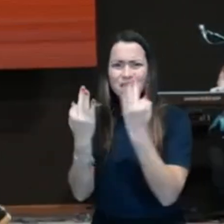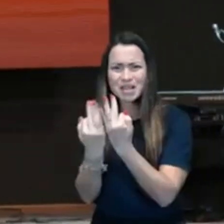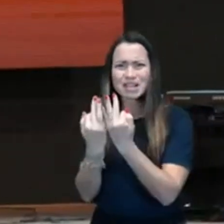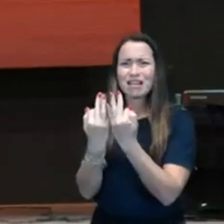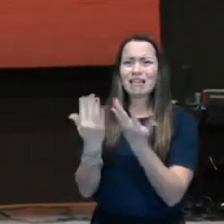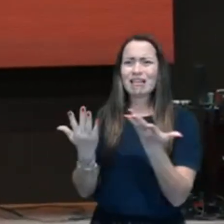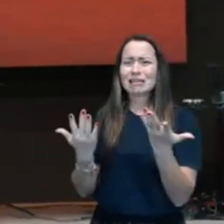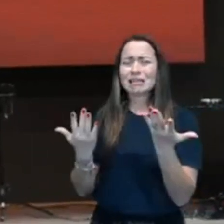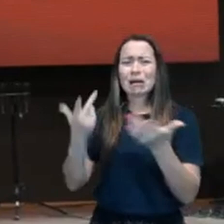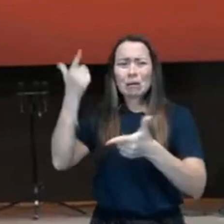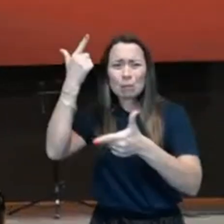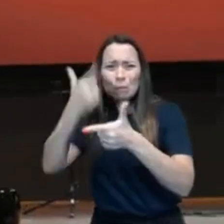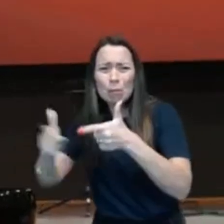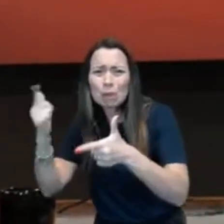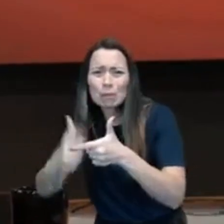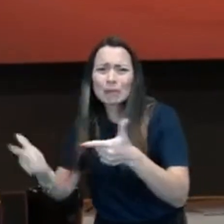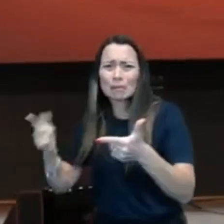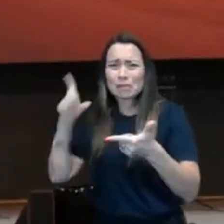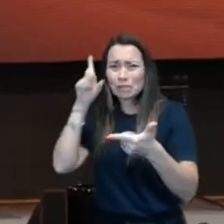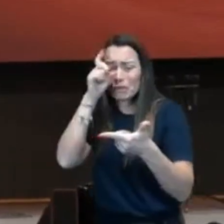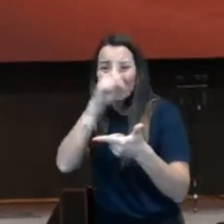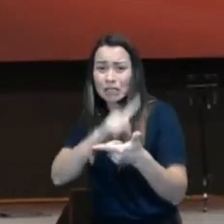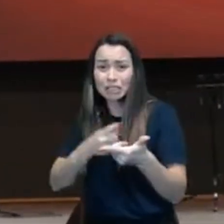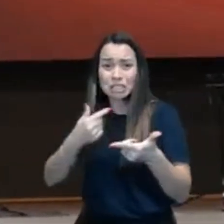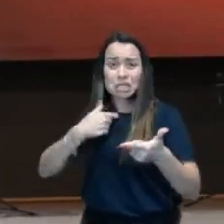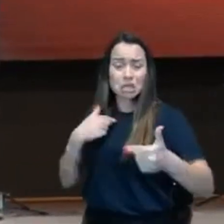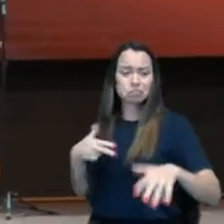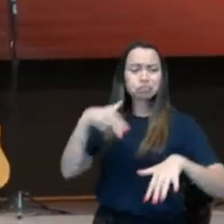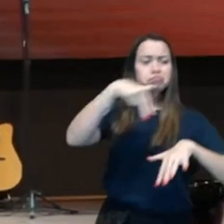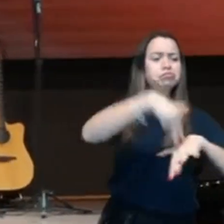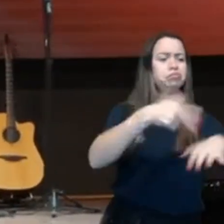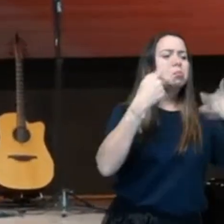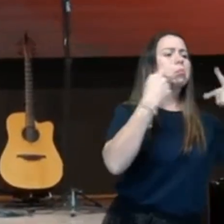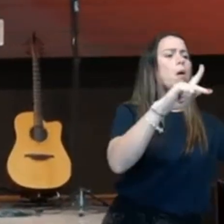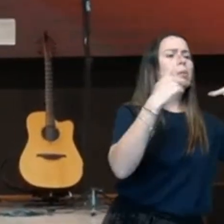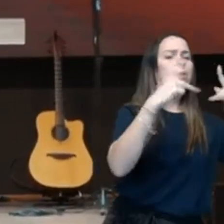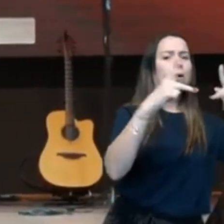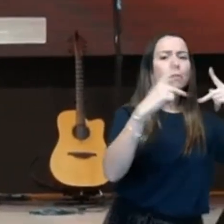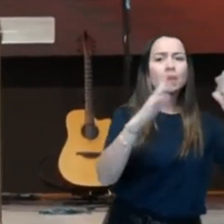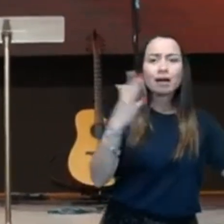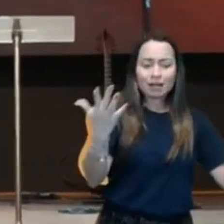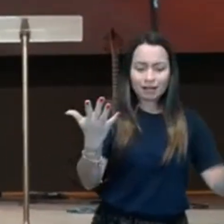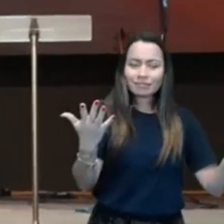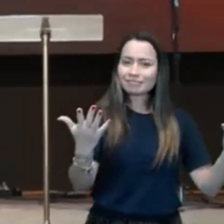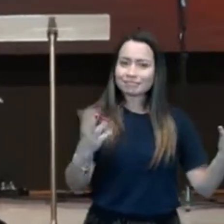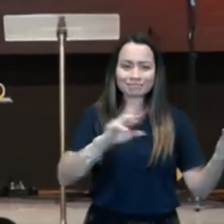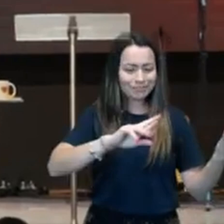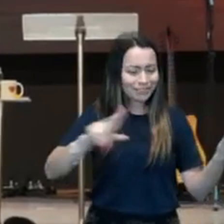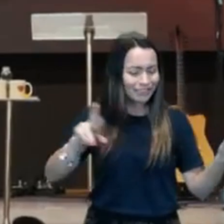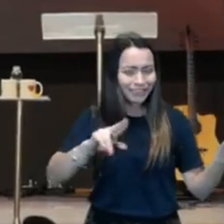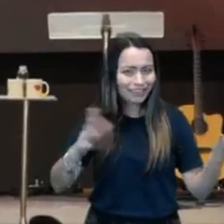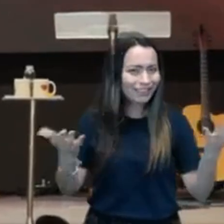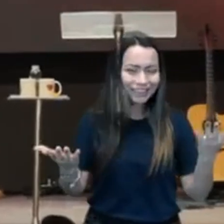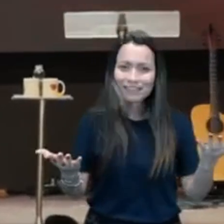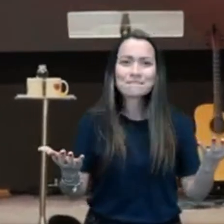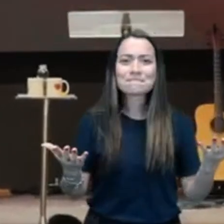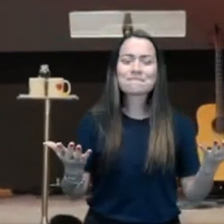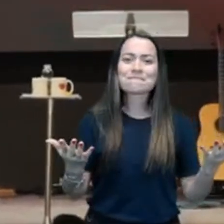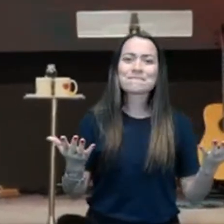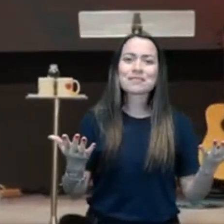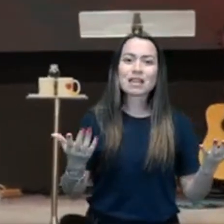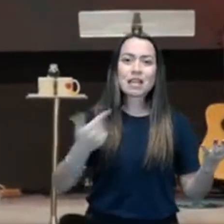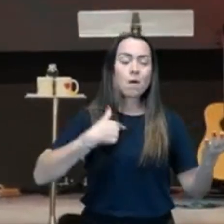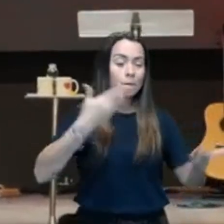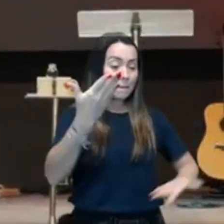tem que andar de mão dada. O ministério público, o ministério para servir os outros, tem que andar de mão dada com a minha casa.